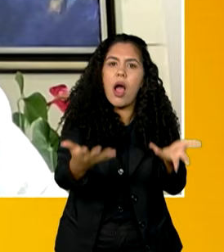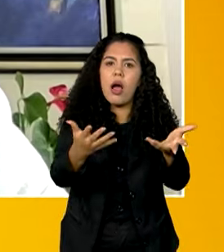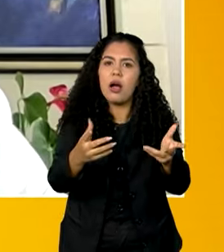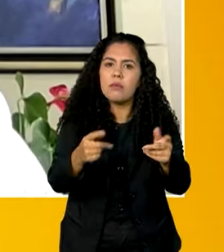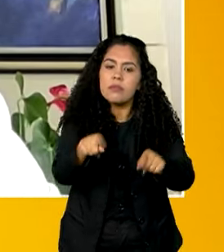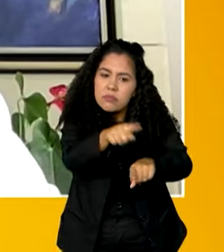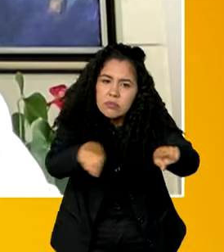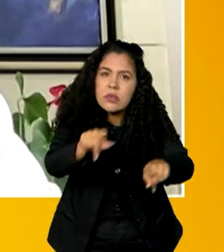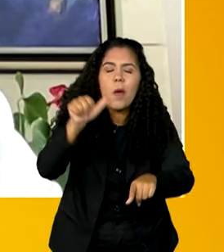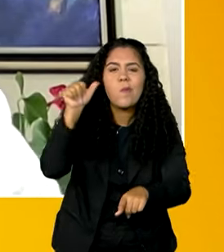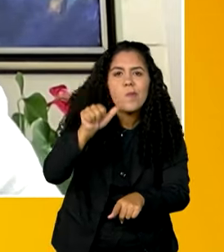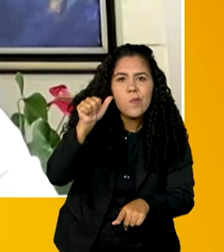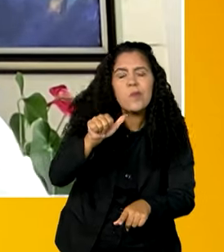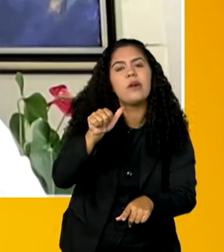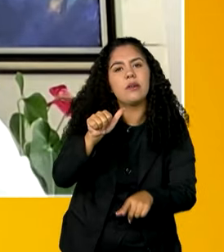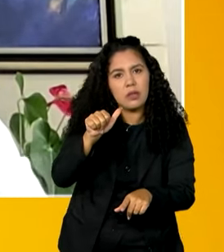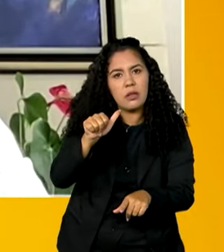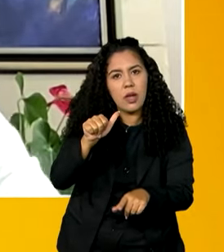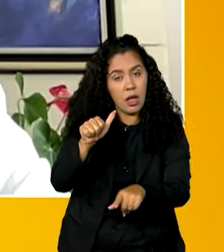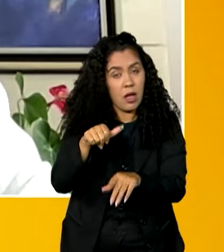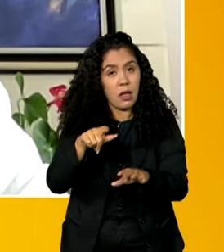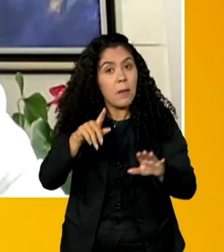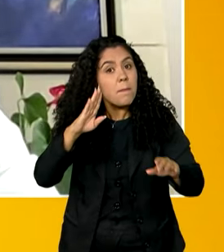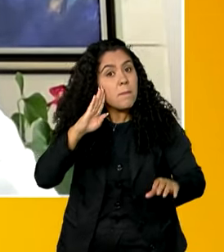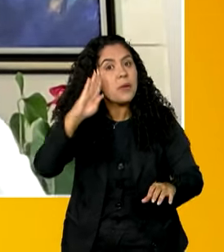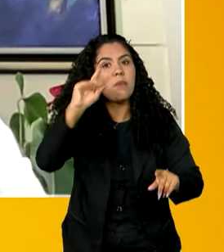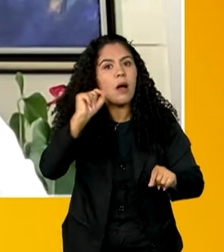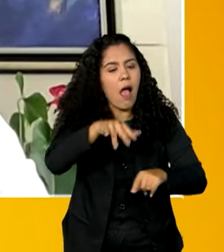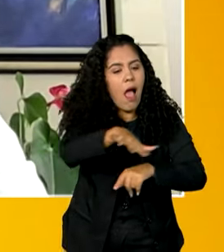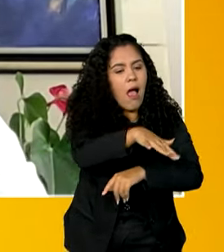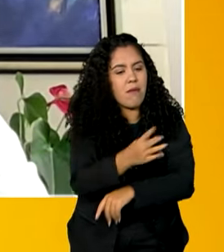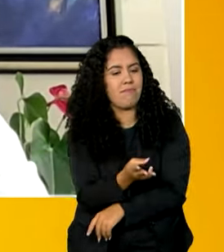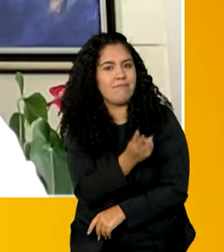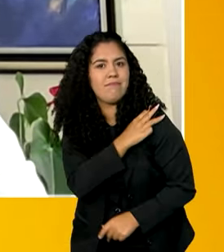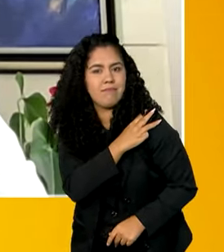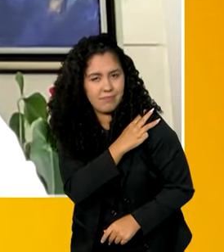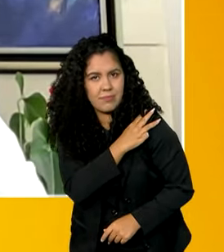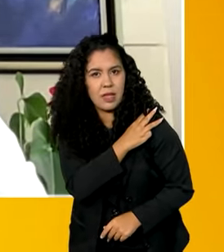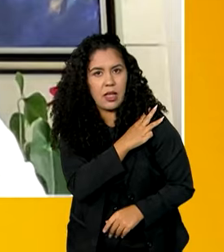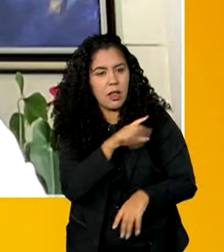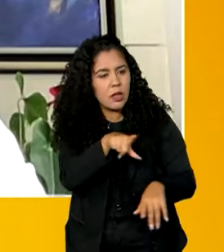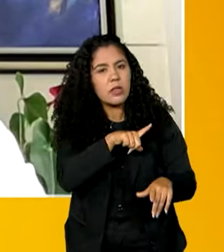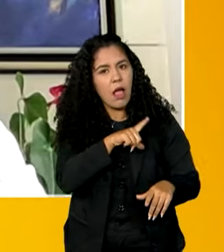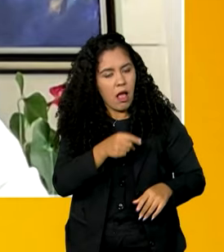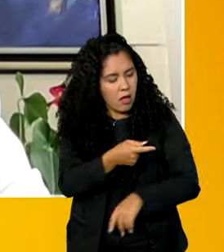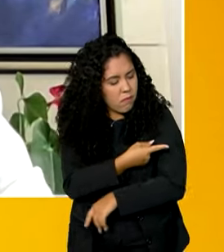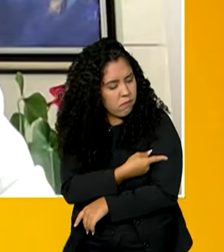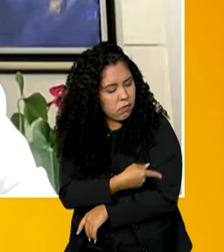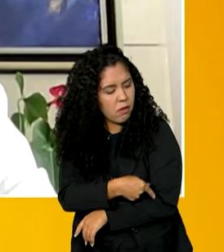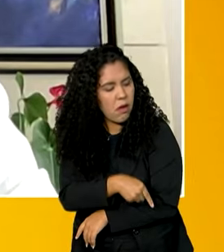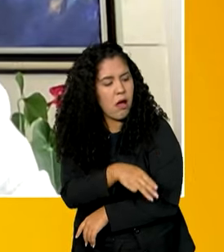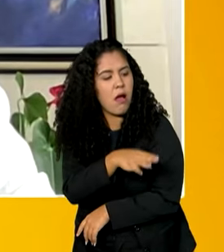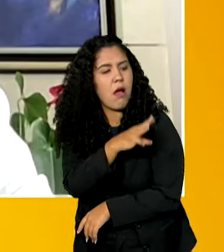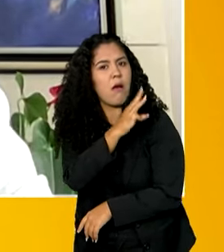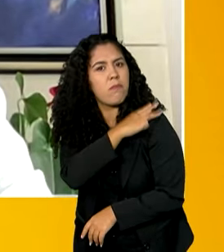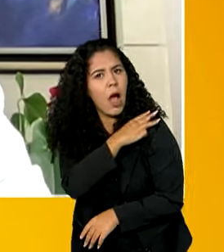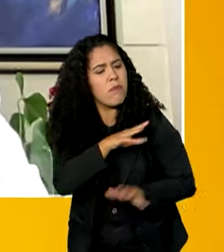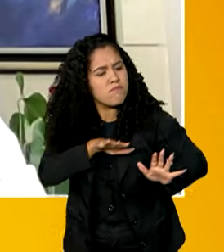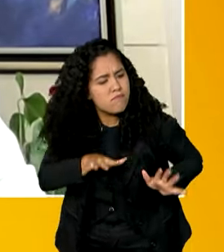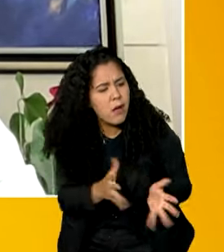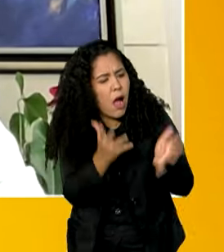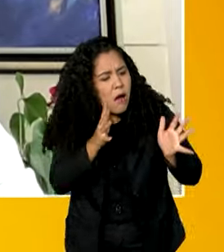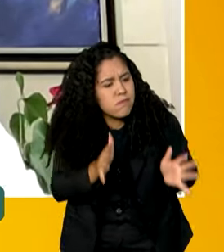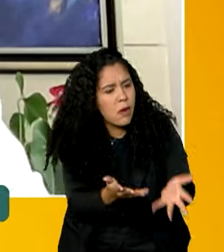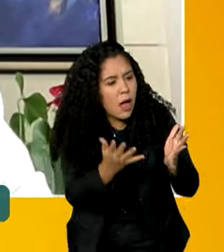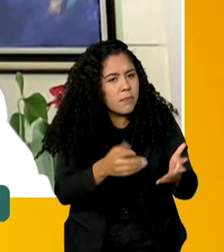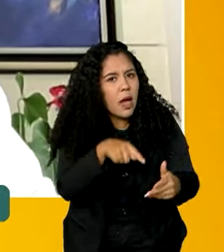meninas, já no ensino médio, durante a educação básica, a se envolver com